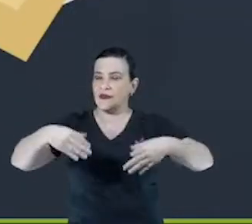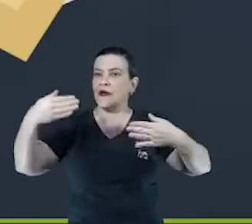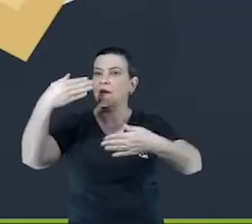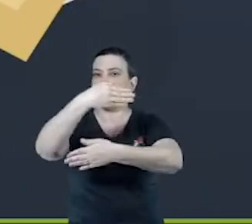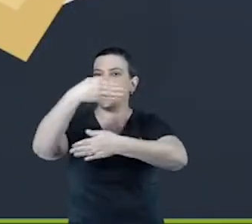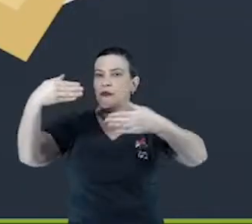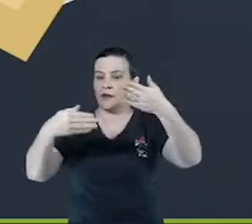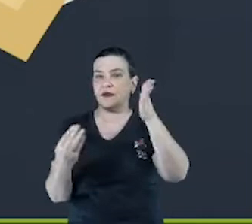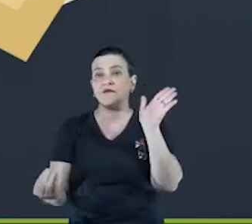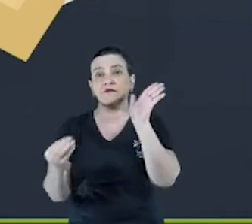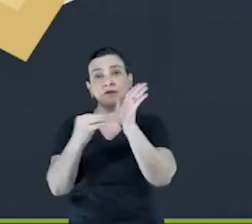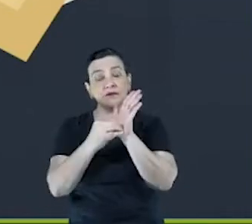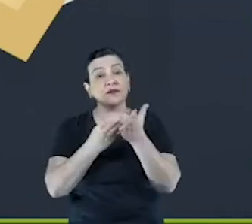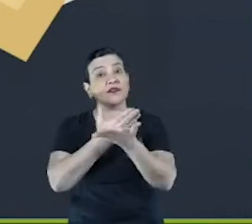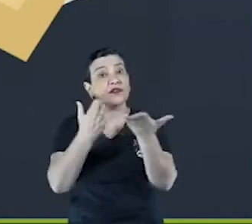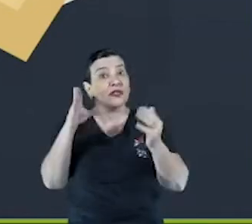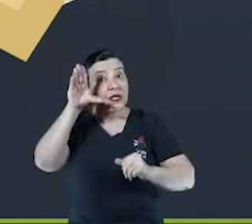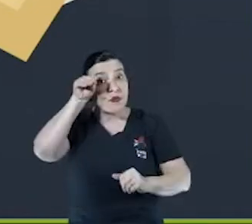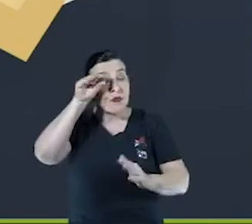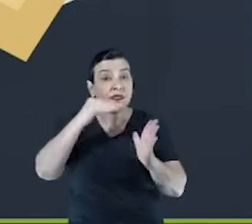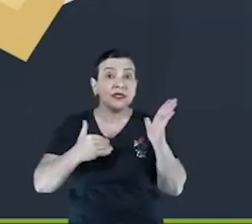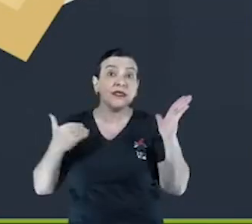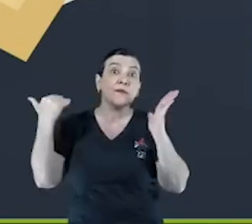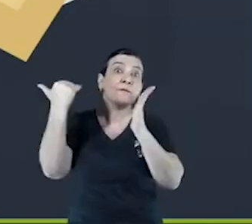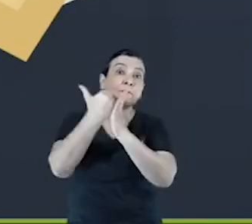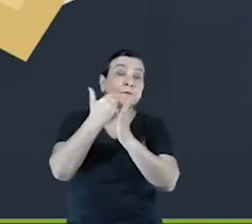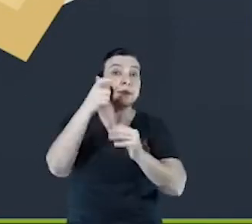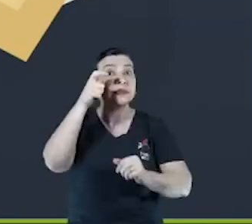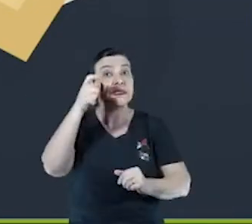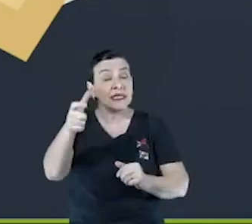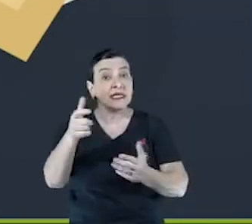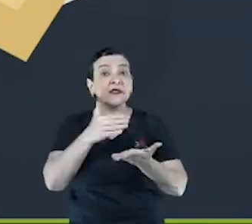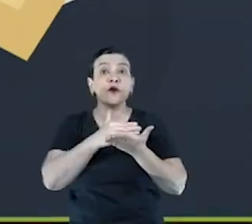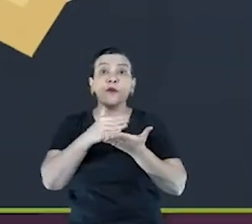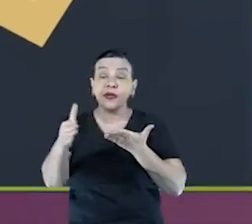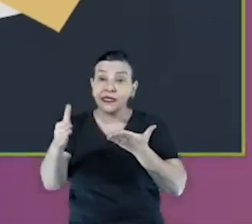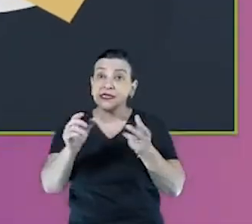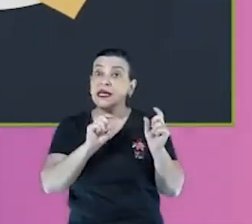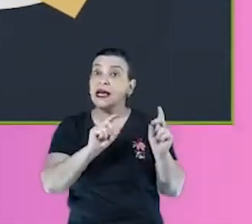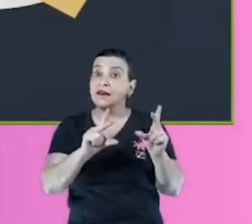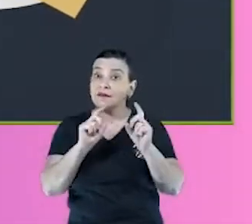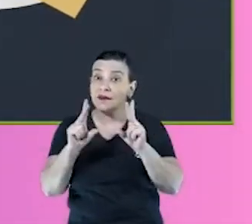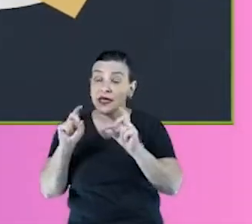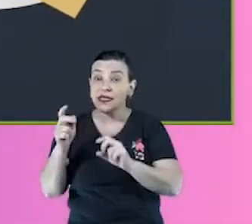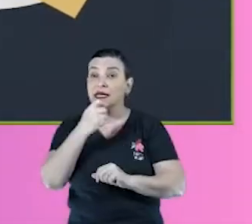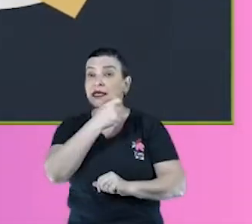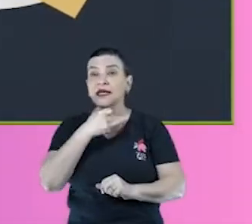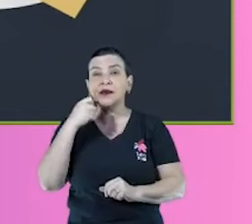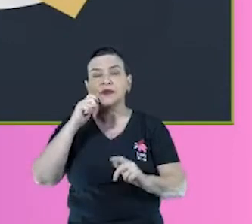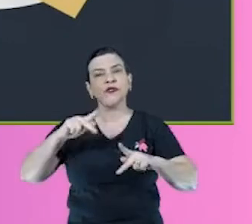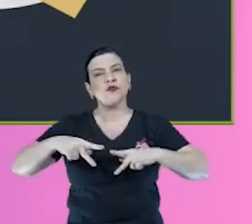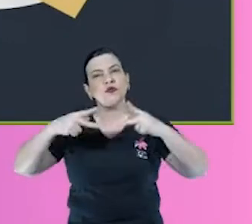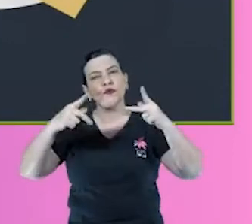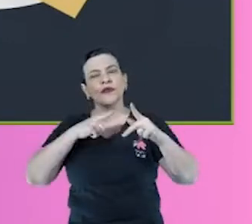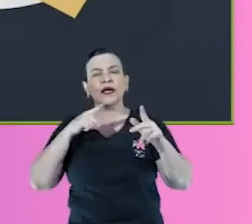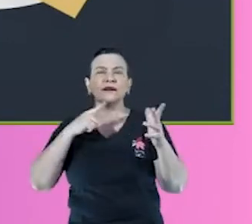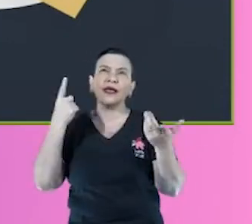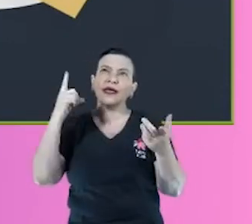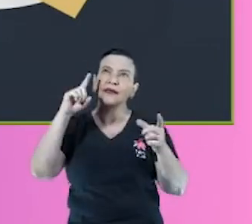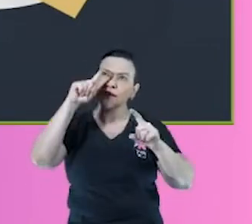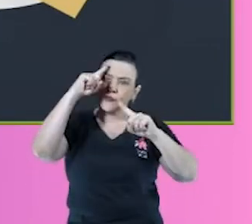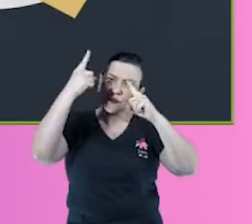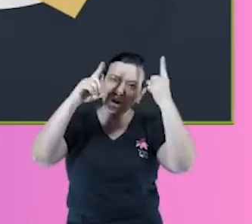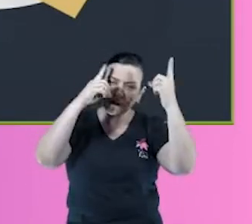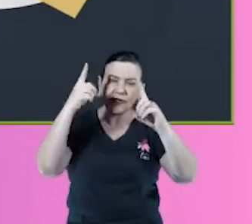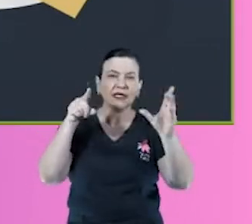Caso vocês tenham mais curiosidade ou interesse de começar a vender na Amazon. Então nesse link vai ter dúvidas, perguntas frequentes, se tem